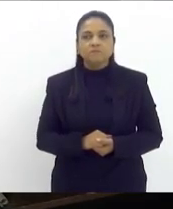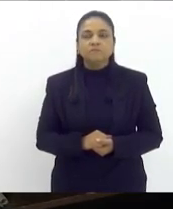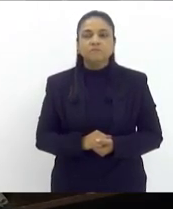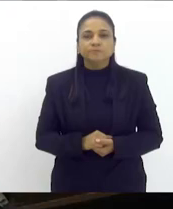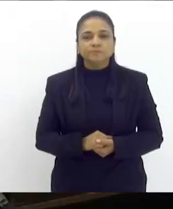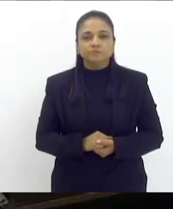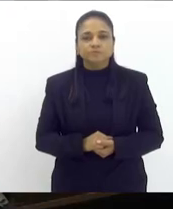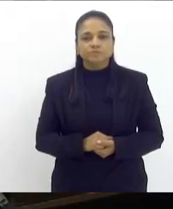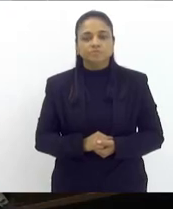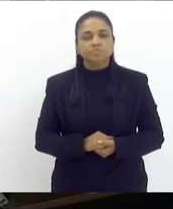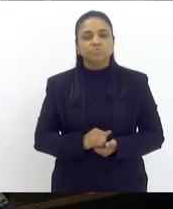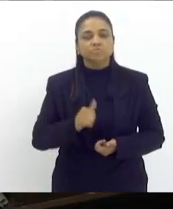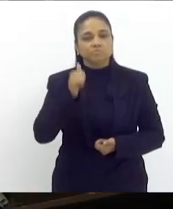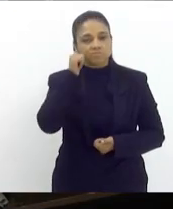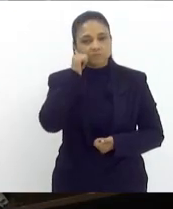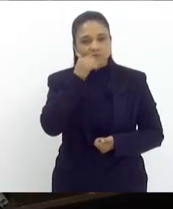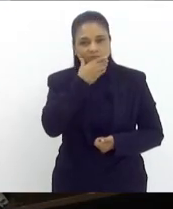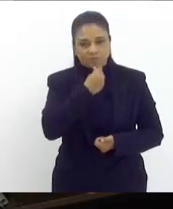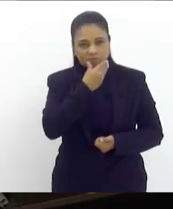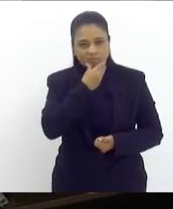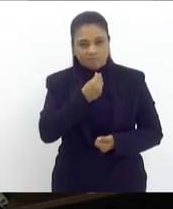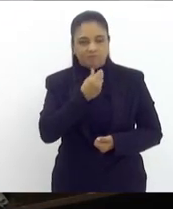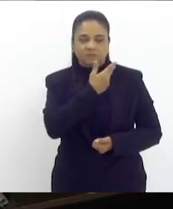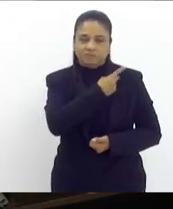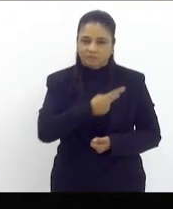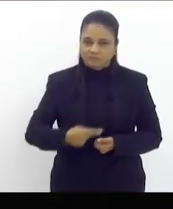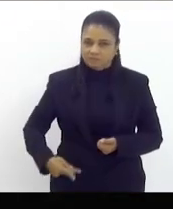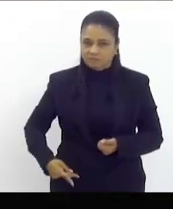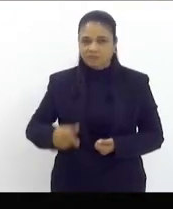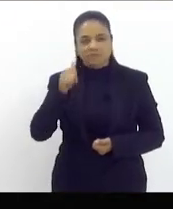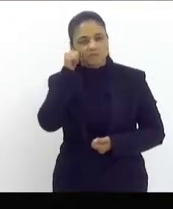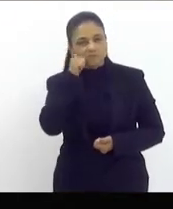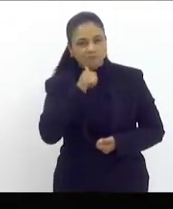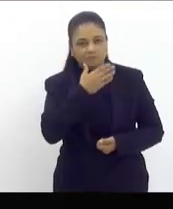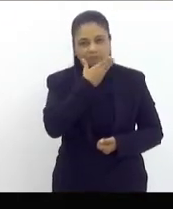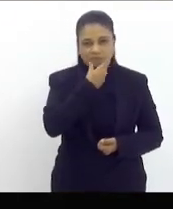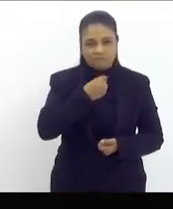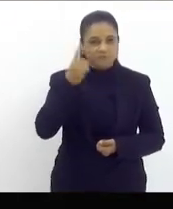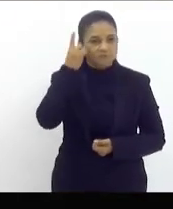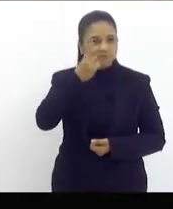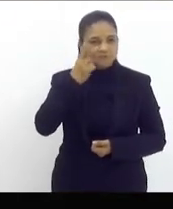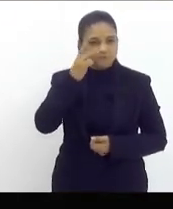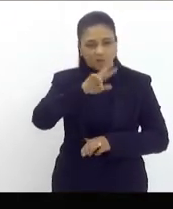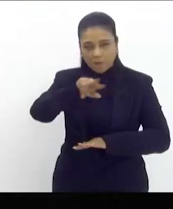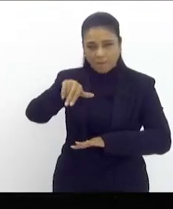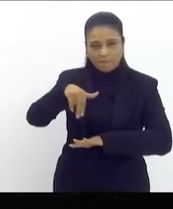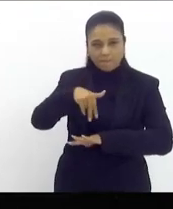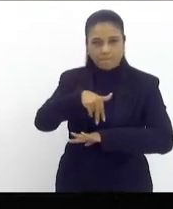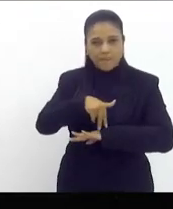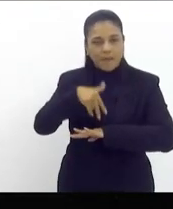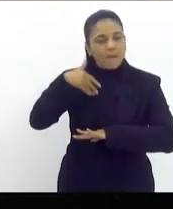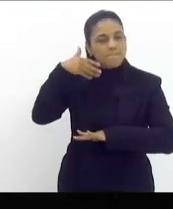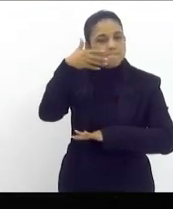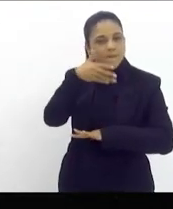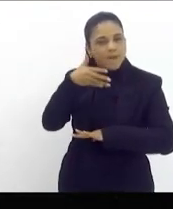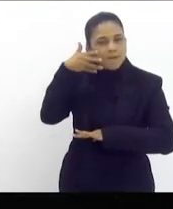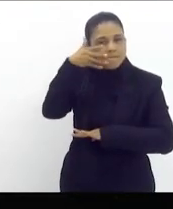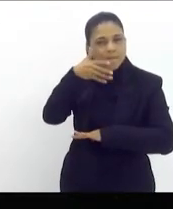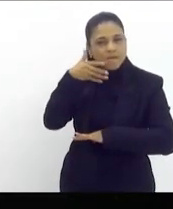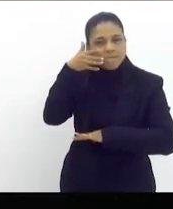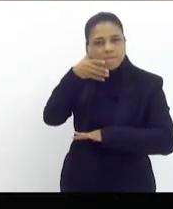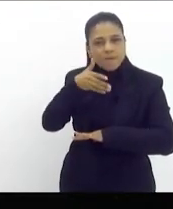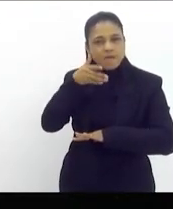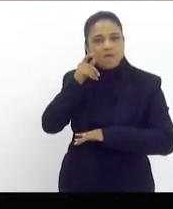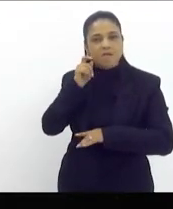senhora presidenta senhoras deputadas senhores deputados venho aqui essa tribuna de hoje para